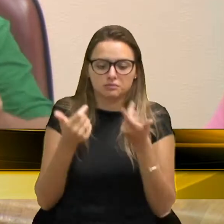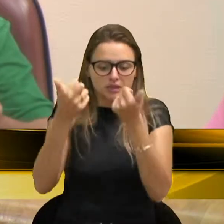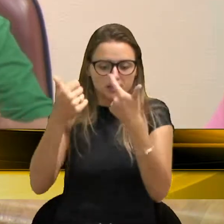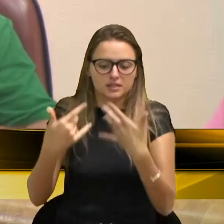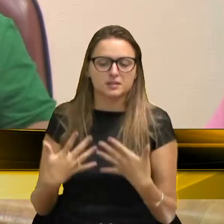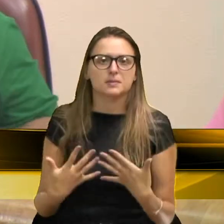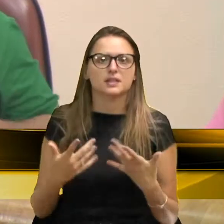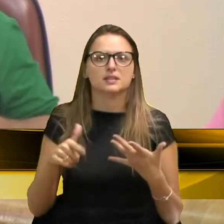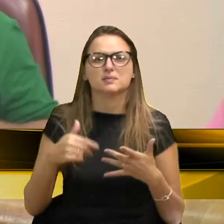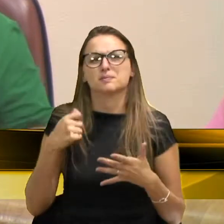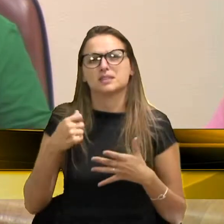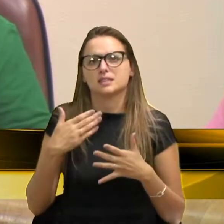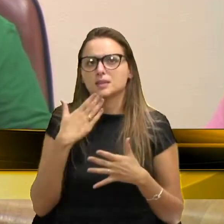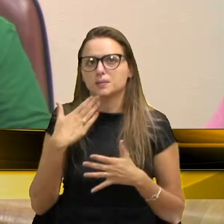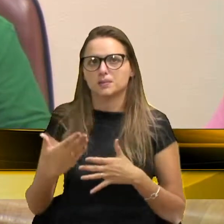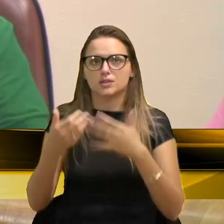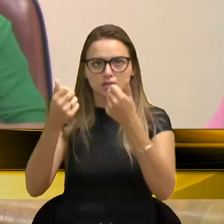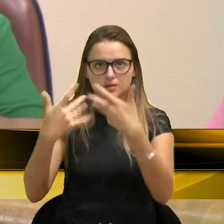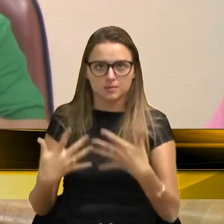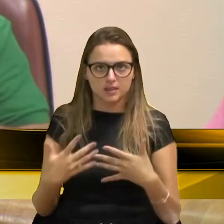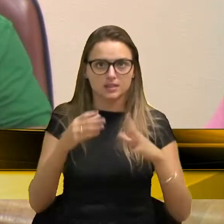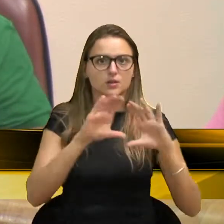informações, a Câmara de Vereadores,